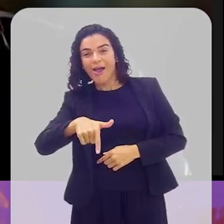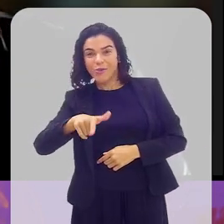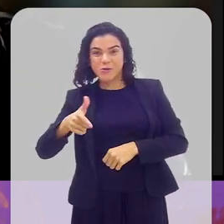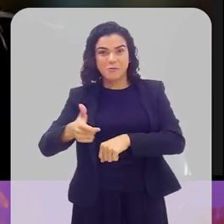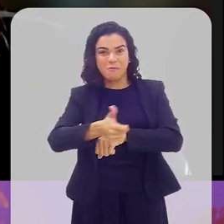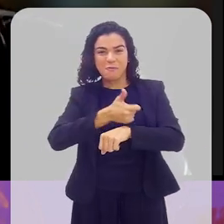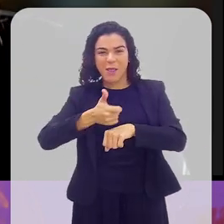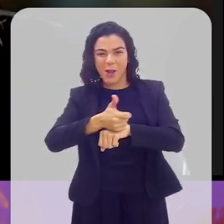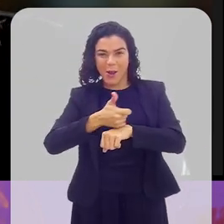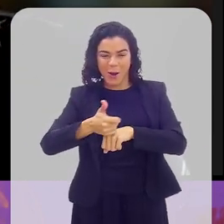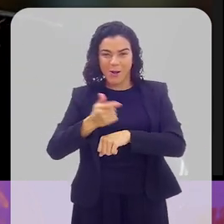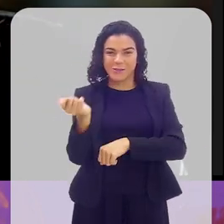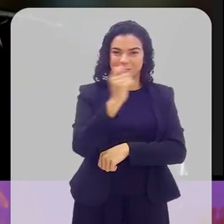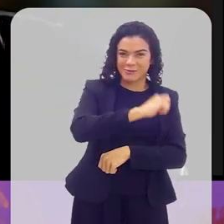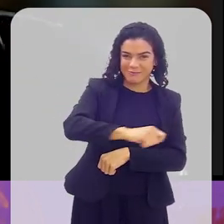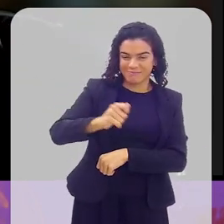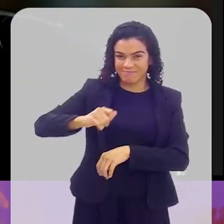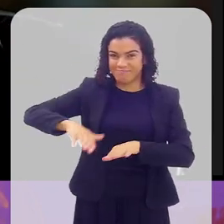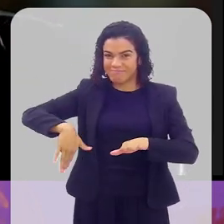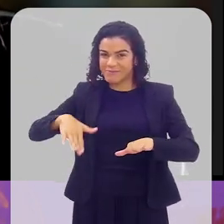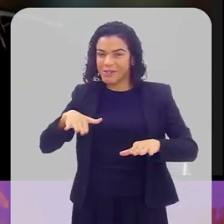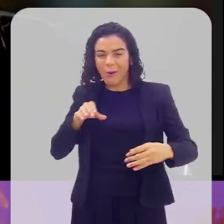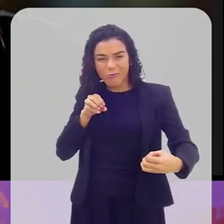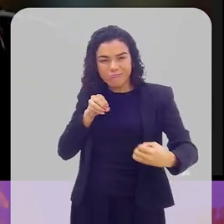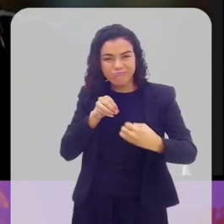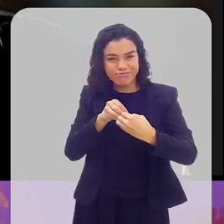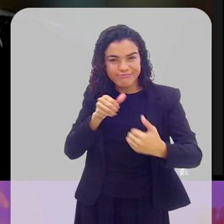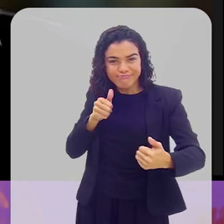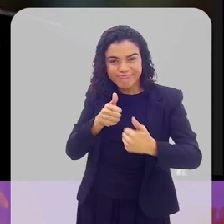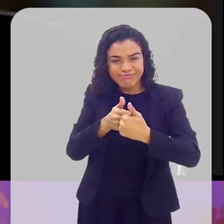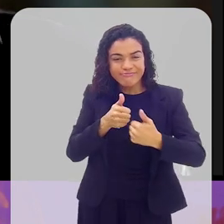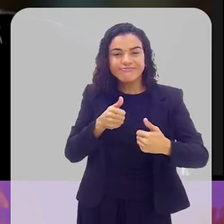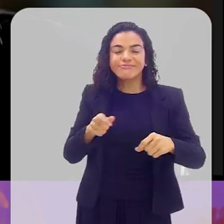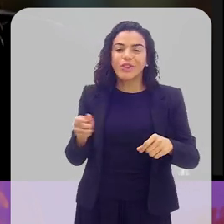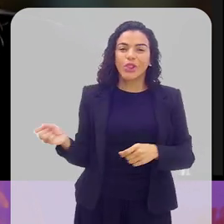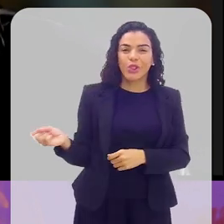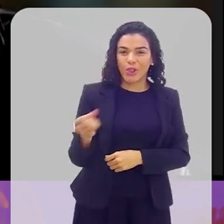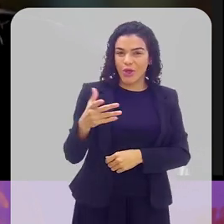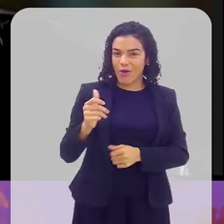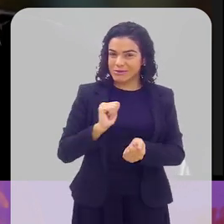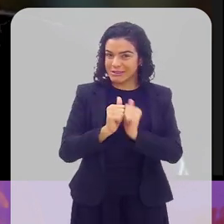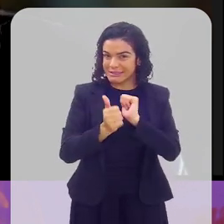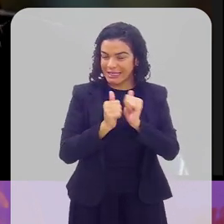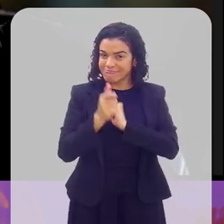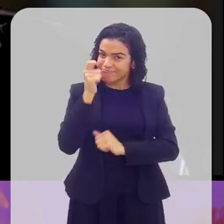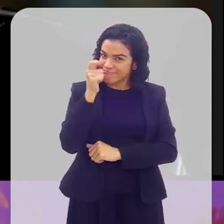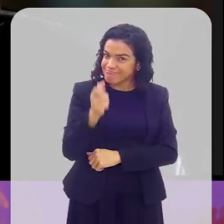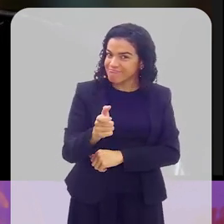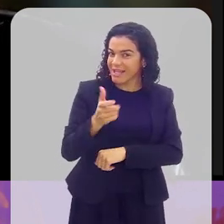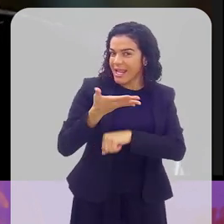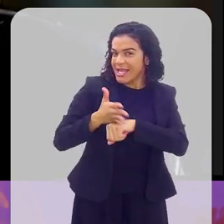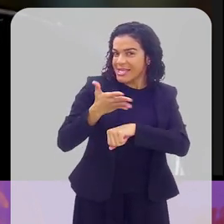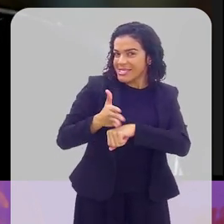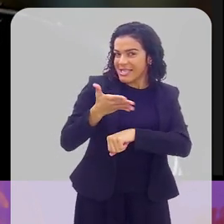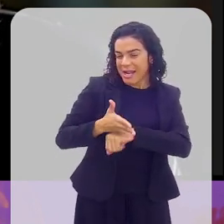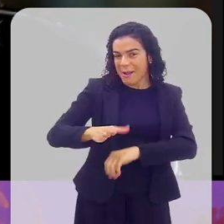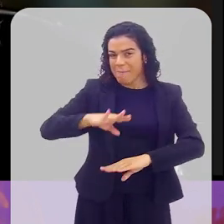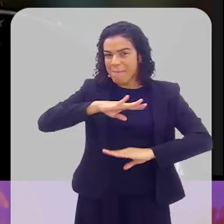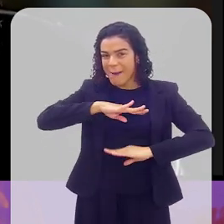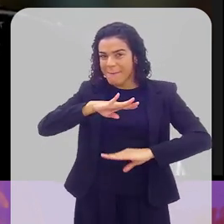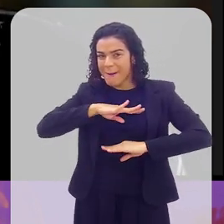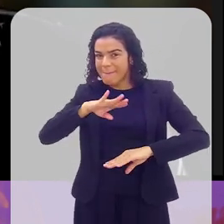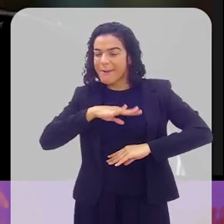dos melhores do mundo, então essa proximidade do beat tênis tem trazido muitos novos atletas interessados em praticar o esporte